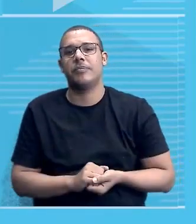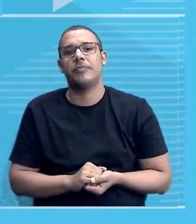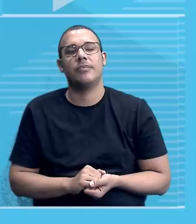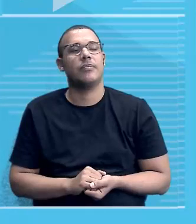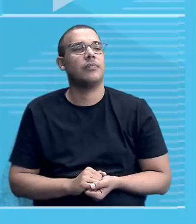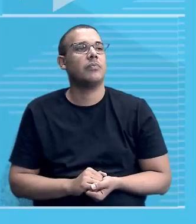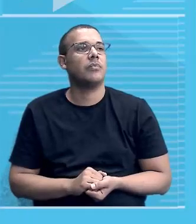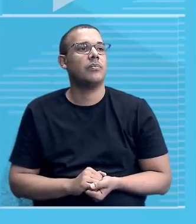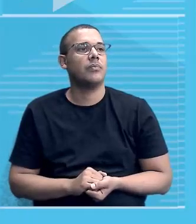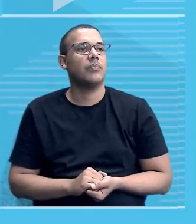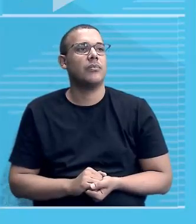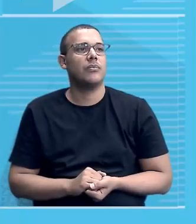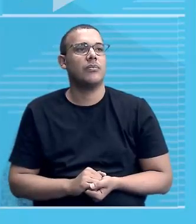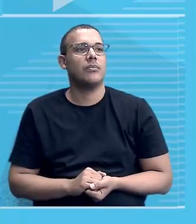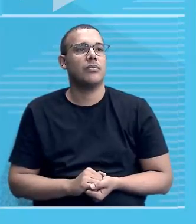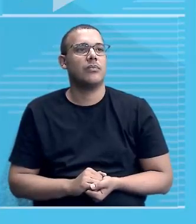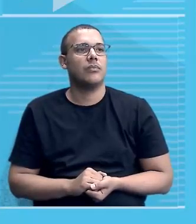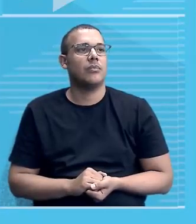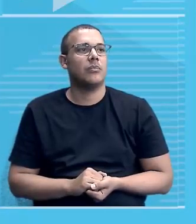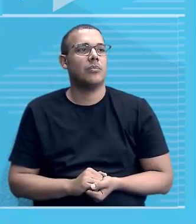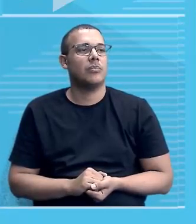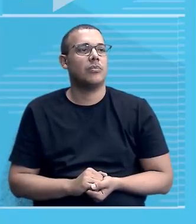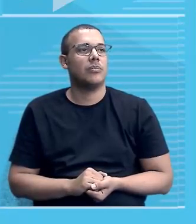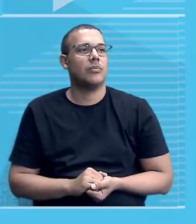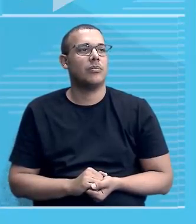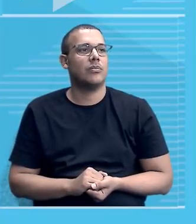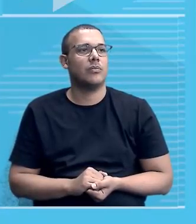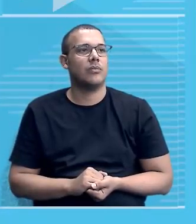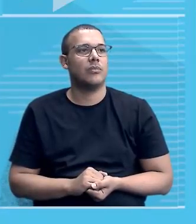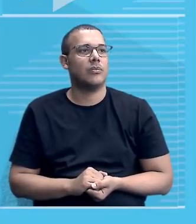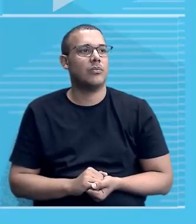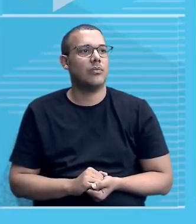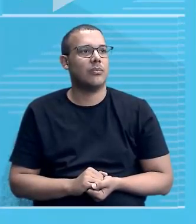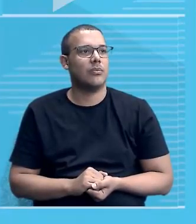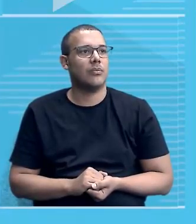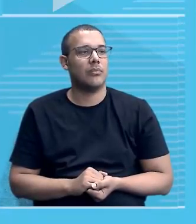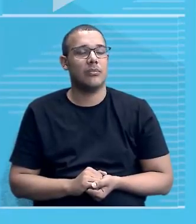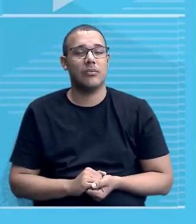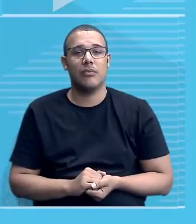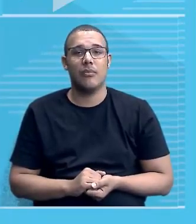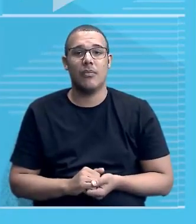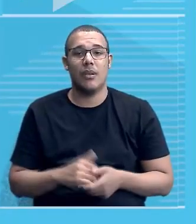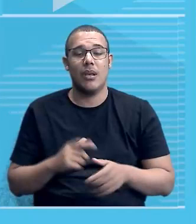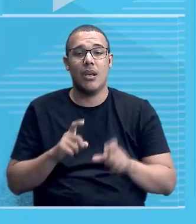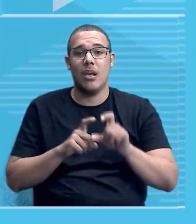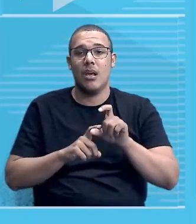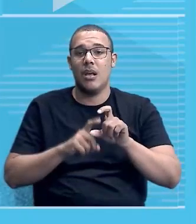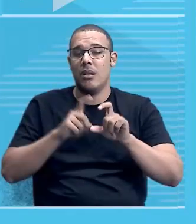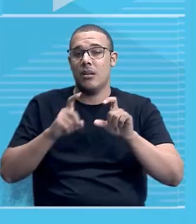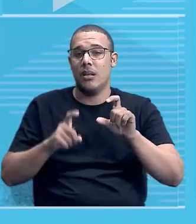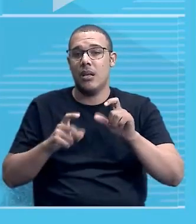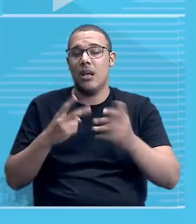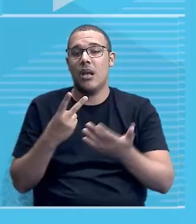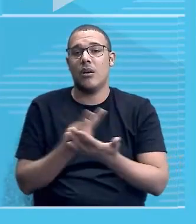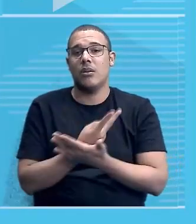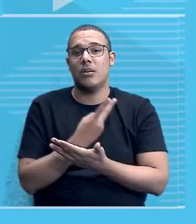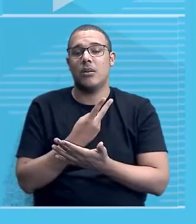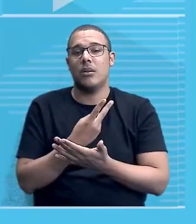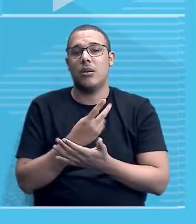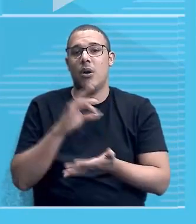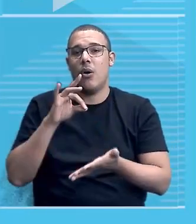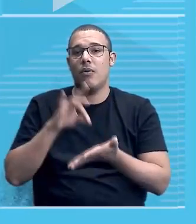vai impedir ao máximo. De qualquer maneira, a independência de Madagascar só foi obtida